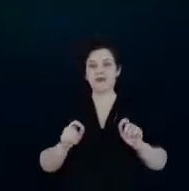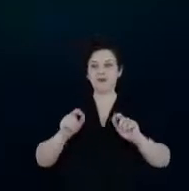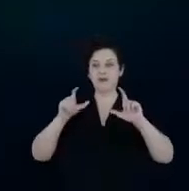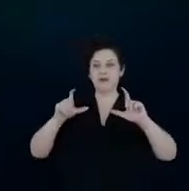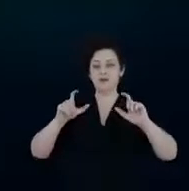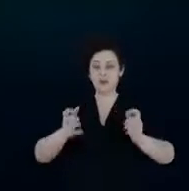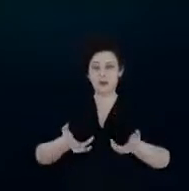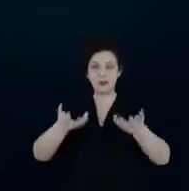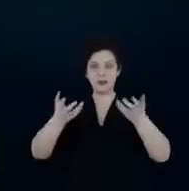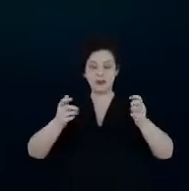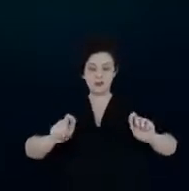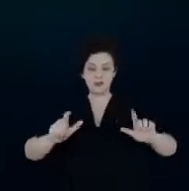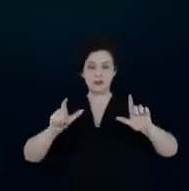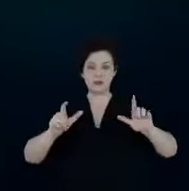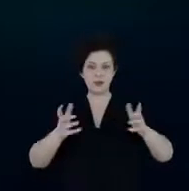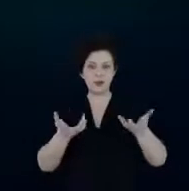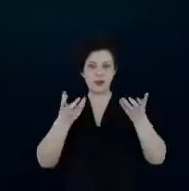aqui